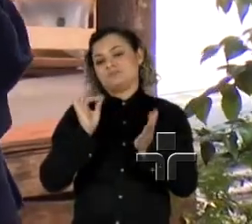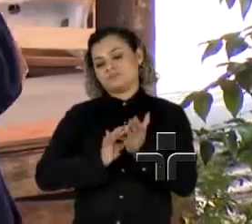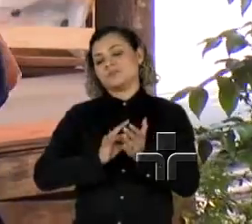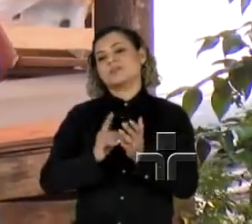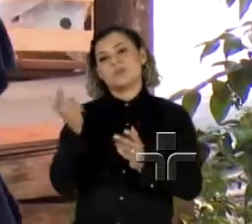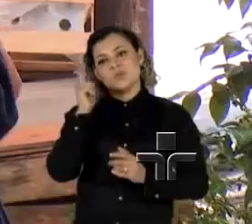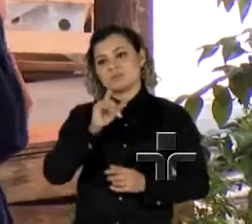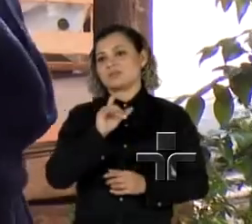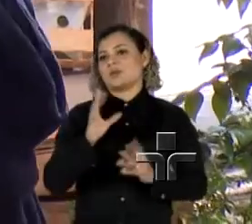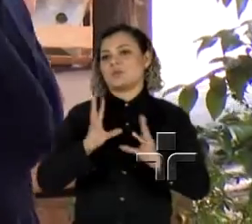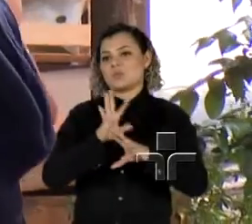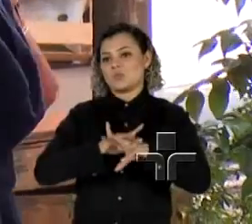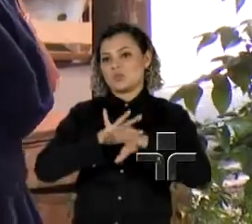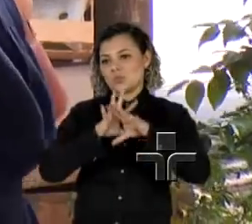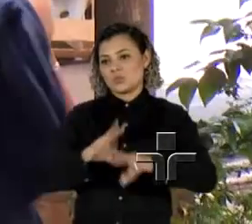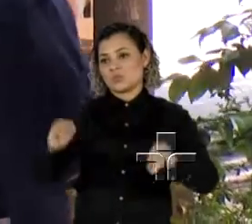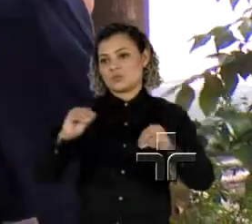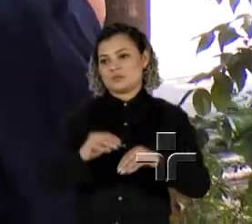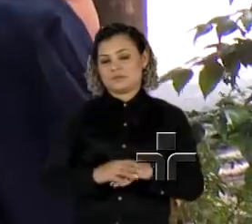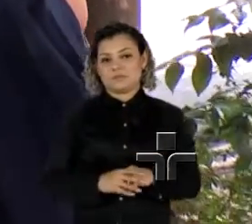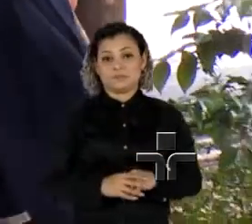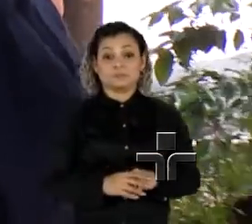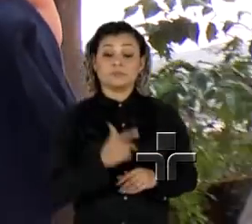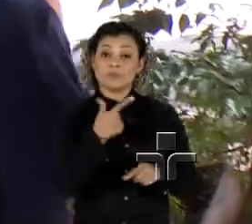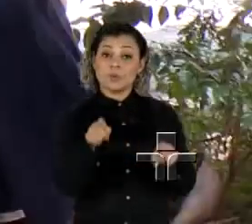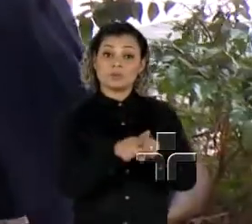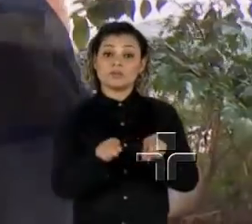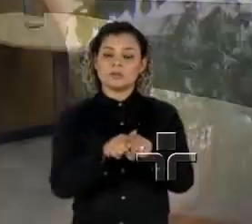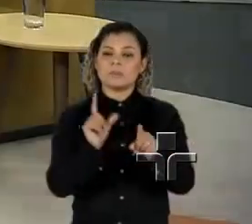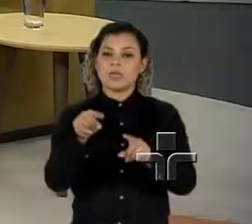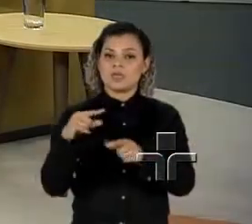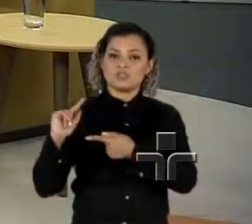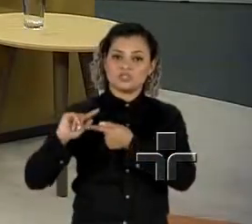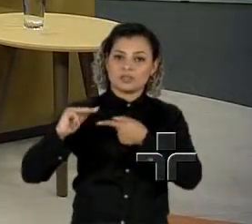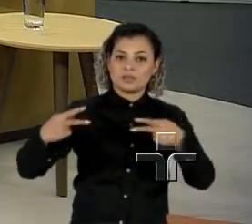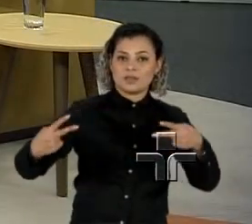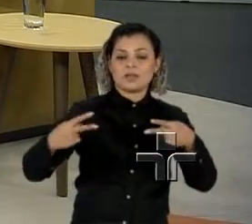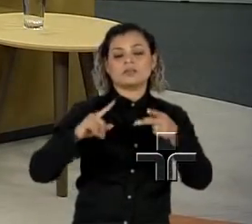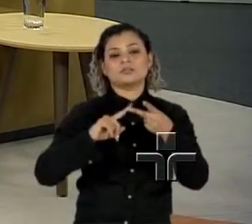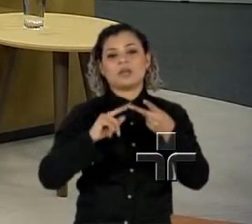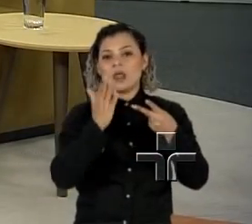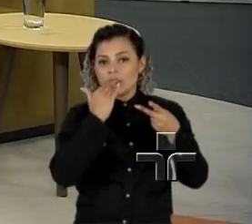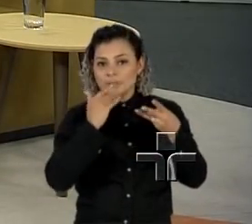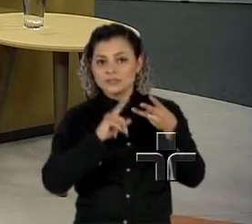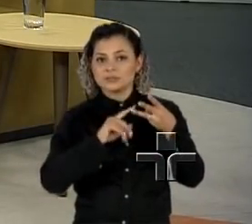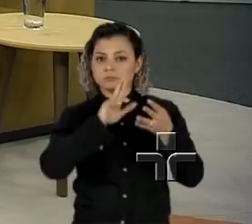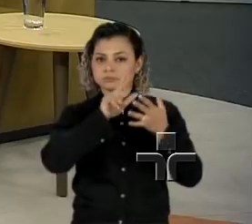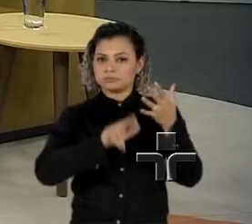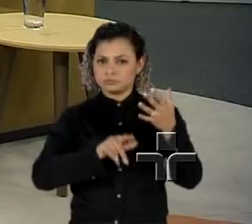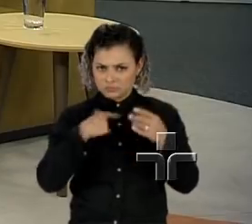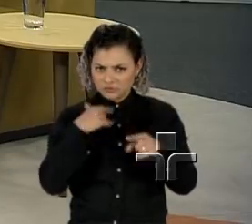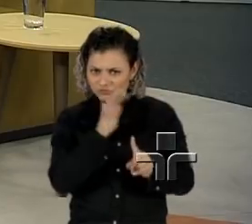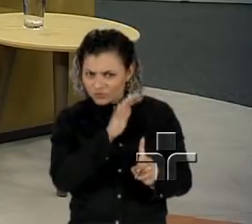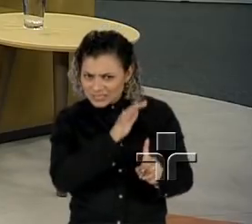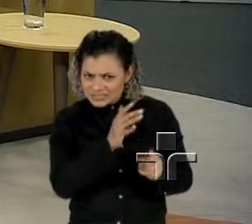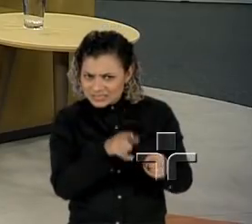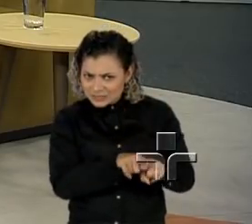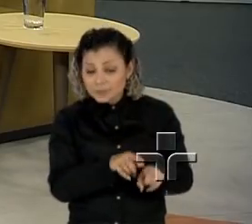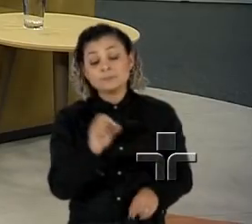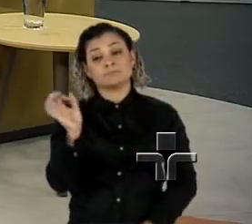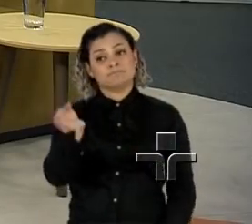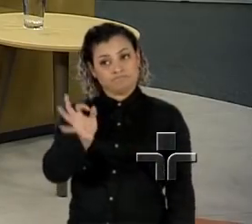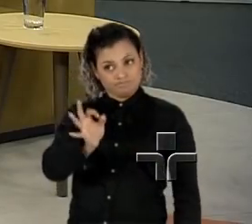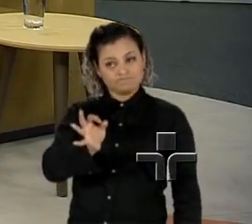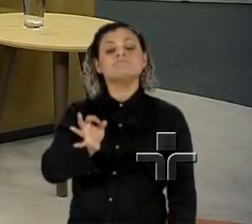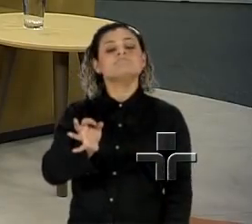conseguia antigamente. Outros fatores, doutor, genética, alimentação, que influência isso tem no desenvolvimento? Muito grande, Aldo.